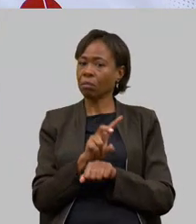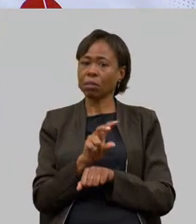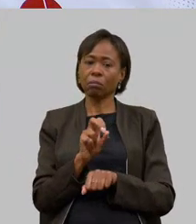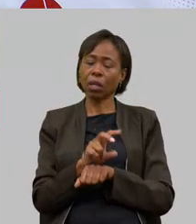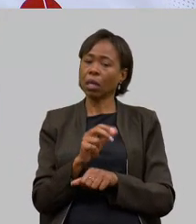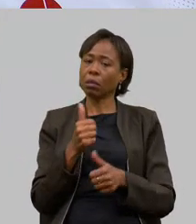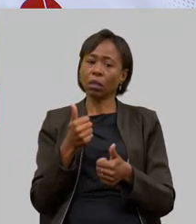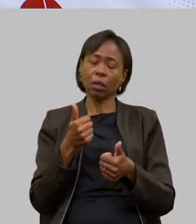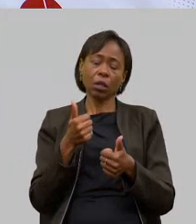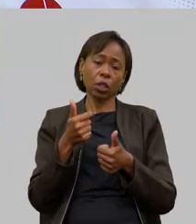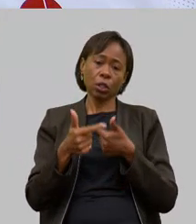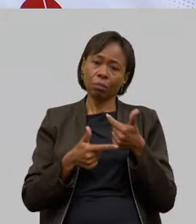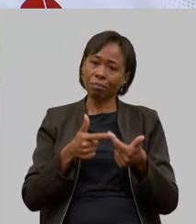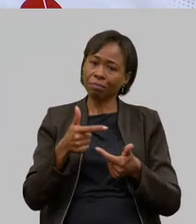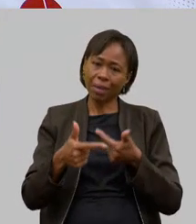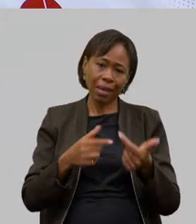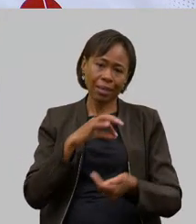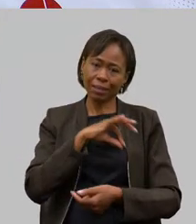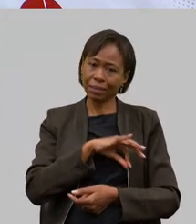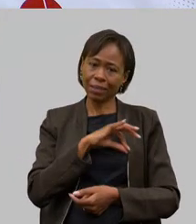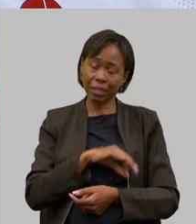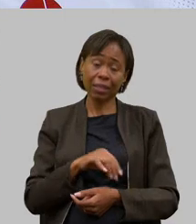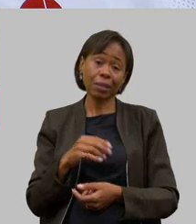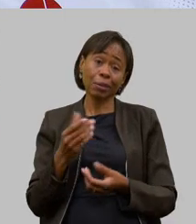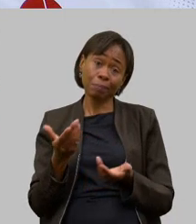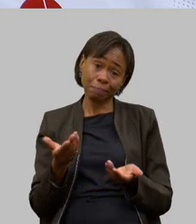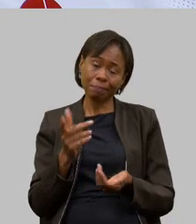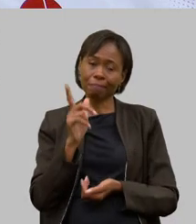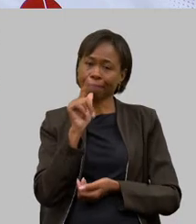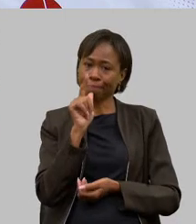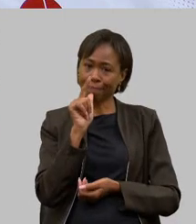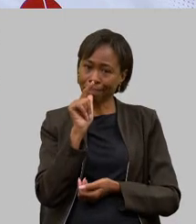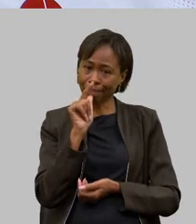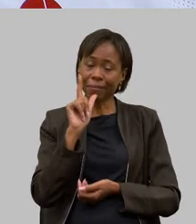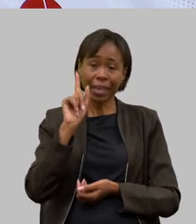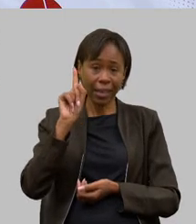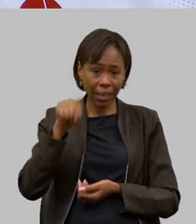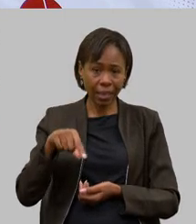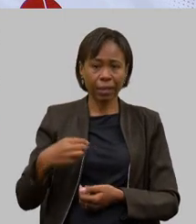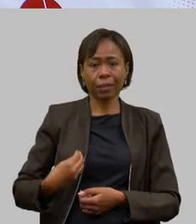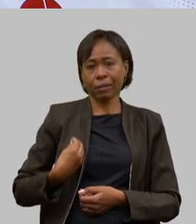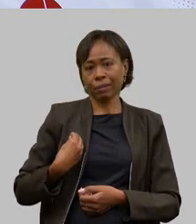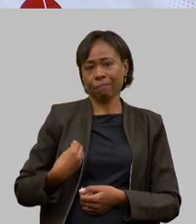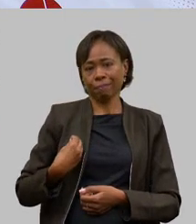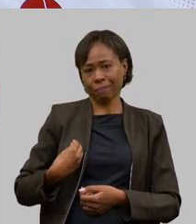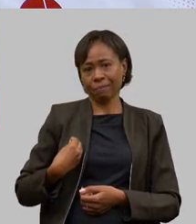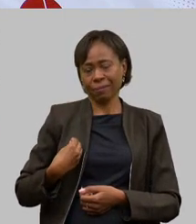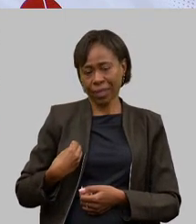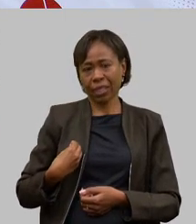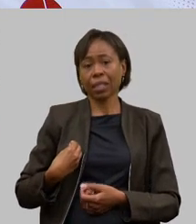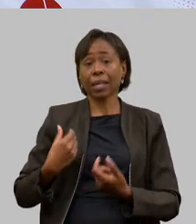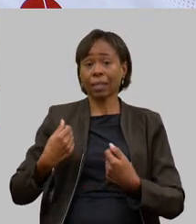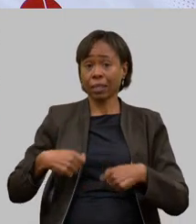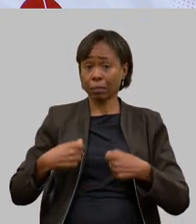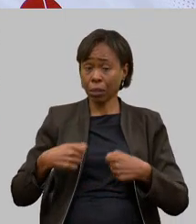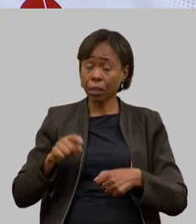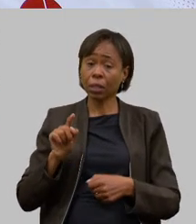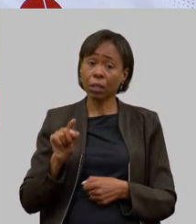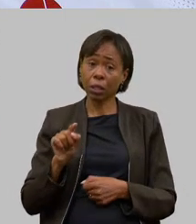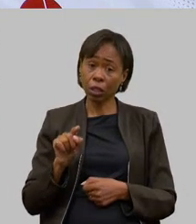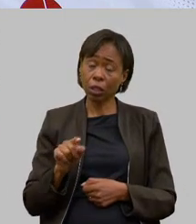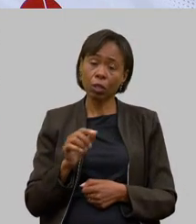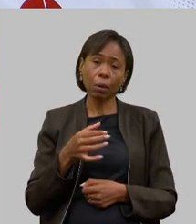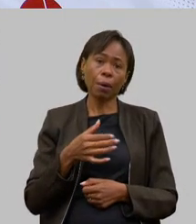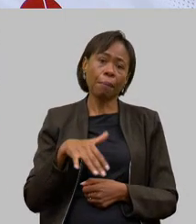oportunidade então assim a água é vida nós dependemos disso dependemos disso para a cafeicultura dependemos